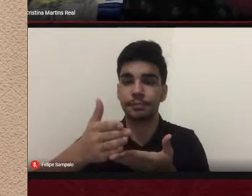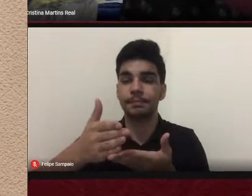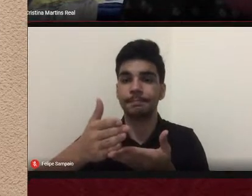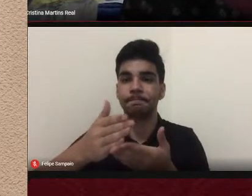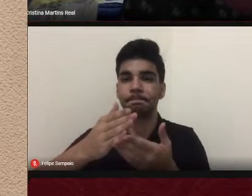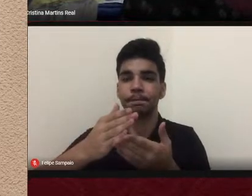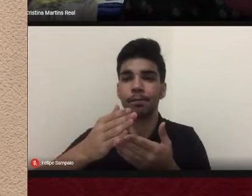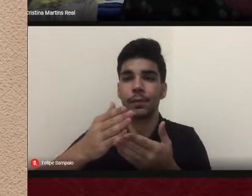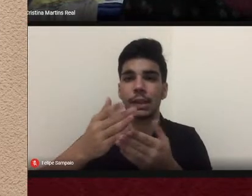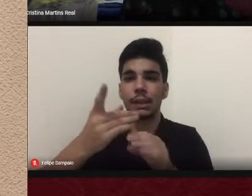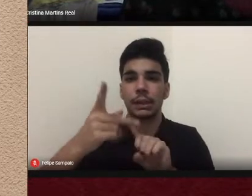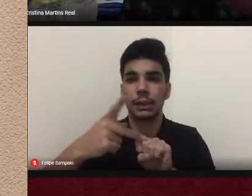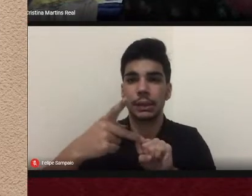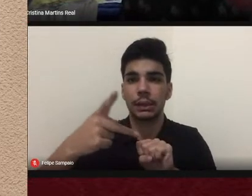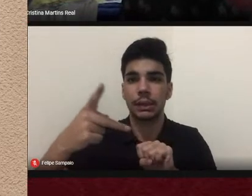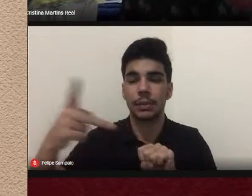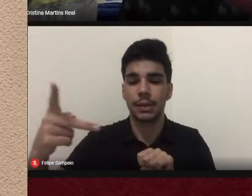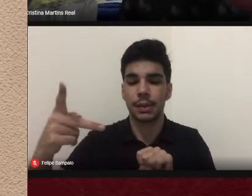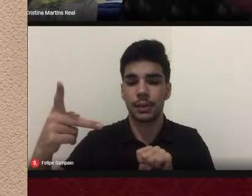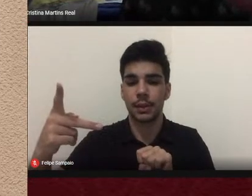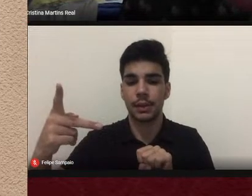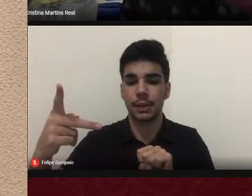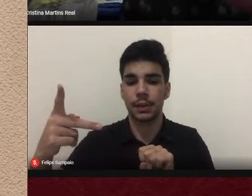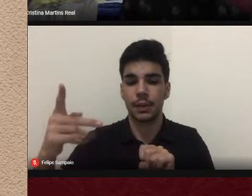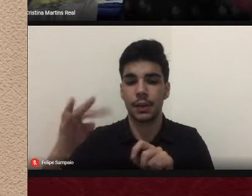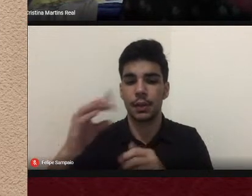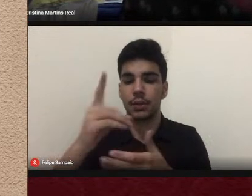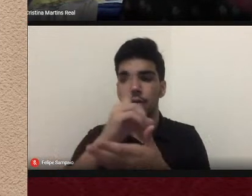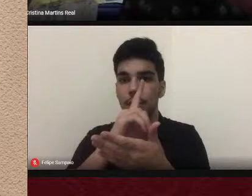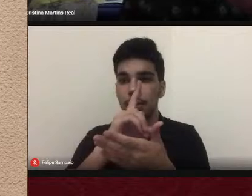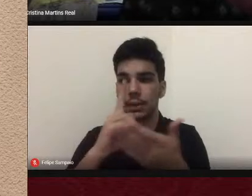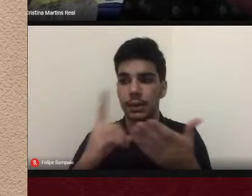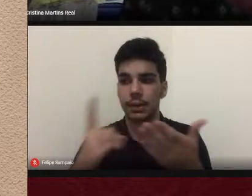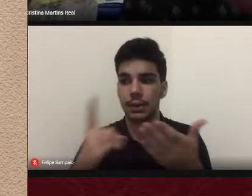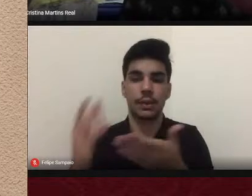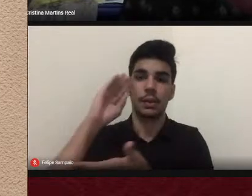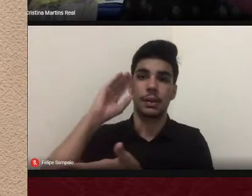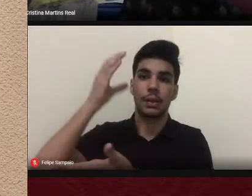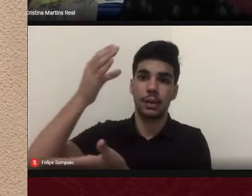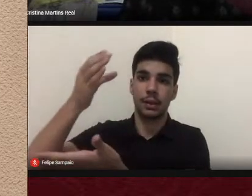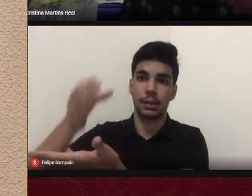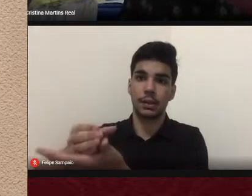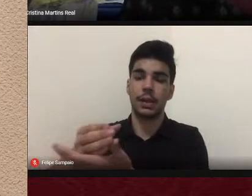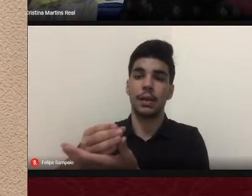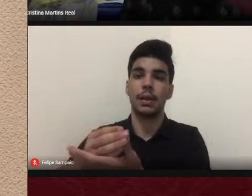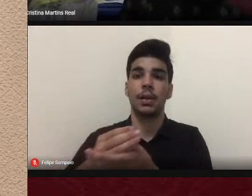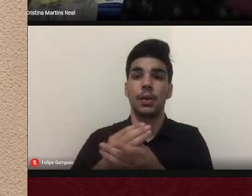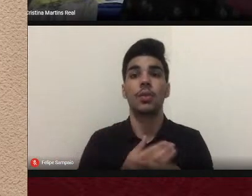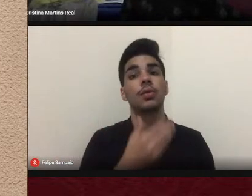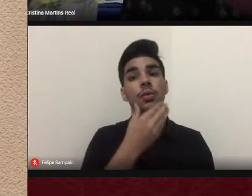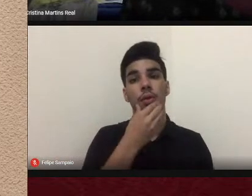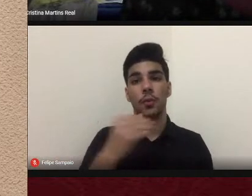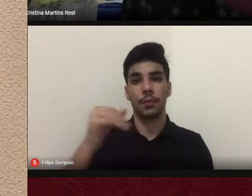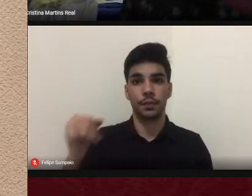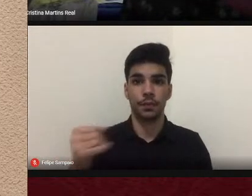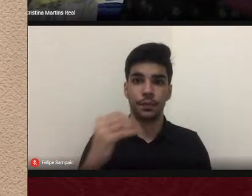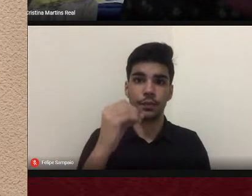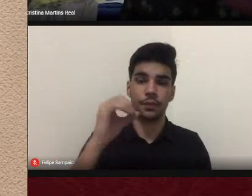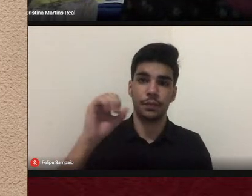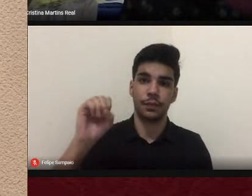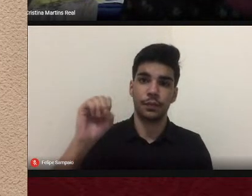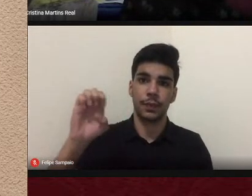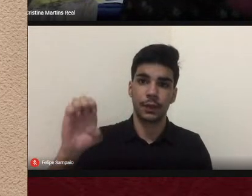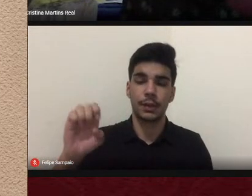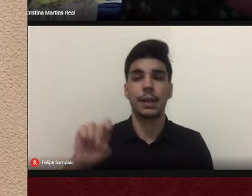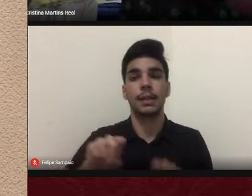dissertações e teses. Então, nós tivemos o José da Silva Santos Júnior, também técnico da